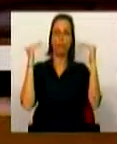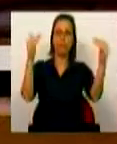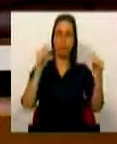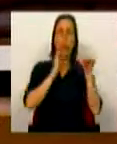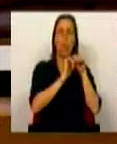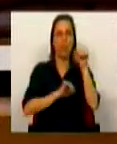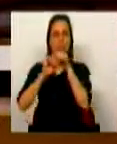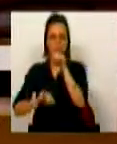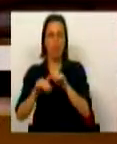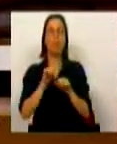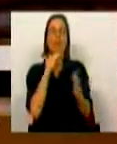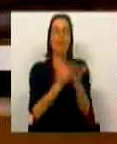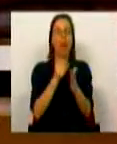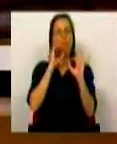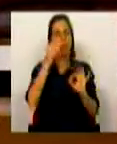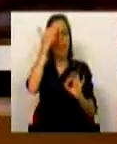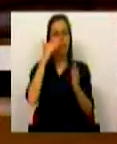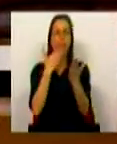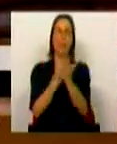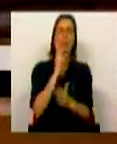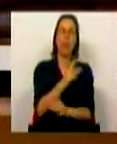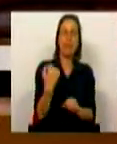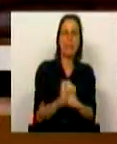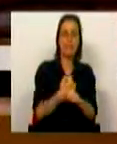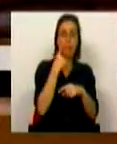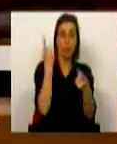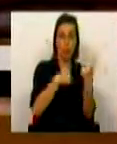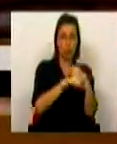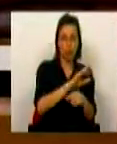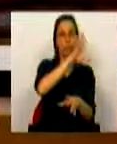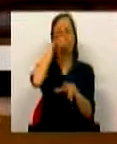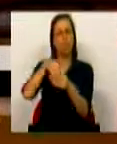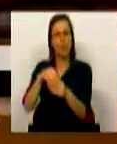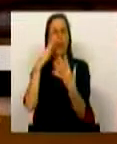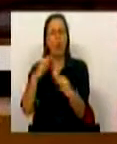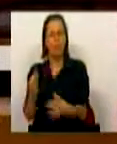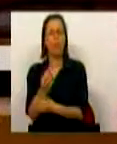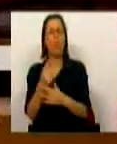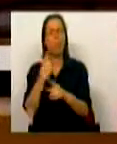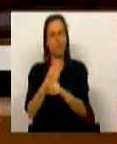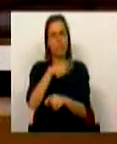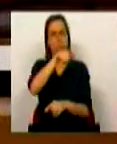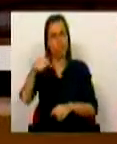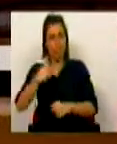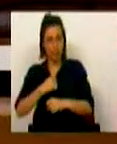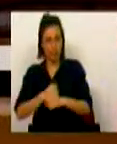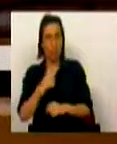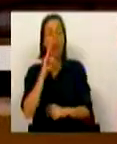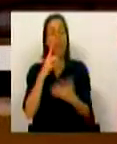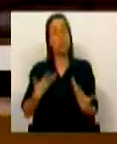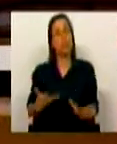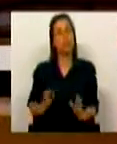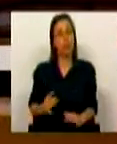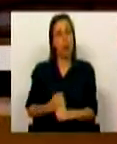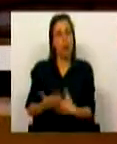qualificação para garantir capacidade de resposta dos serviços públicos, abrangendo naturalmente também os trabalhadores que se encontram já